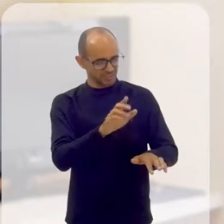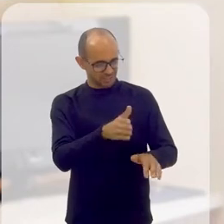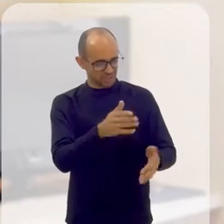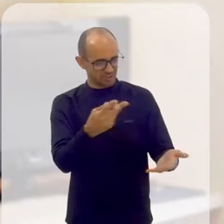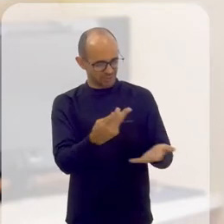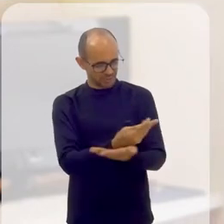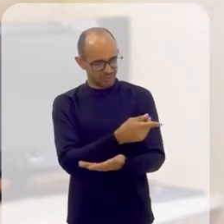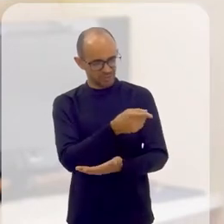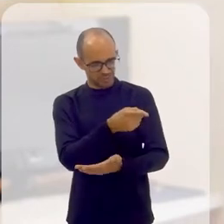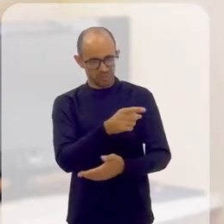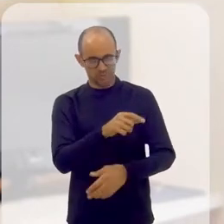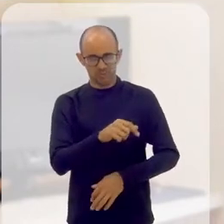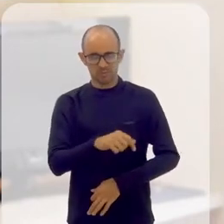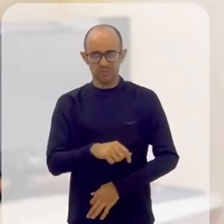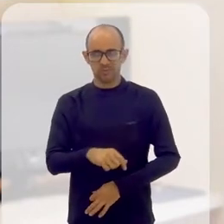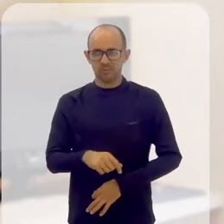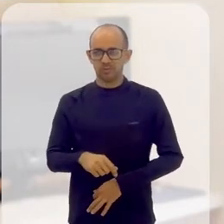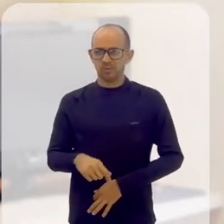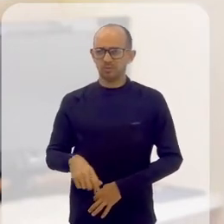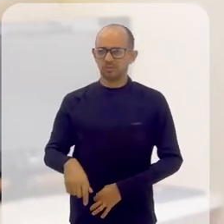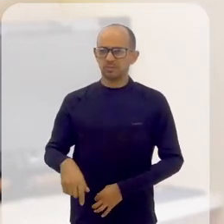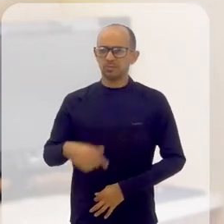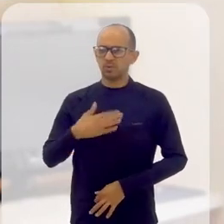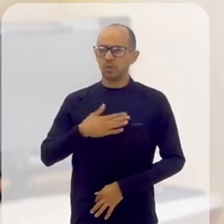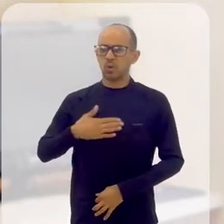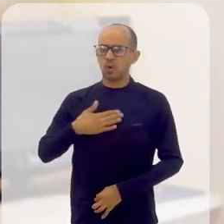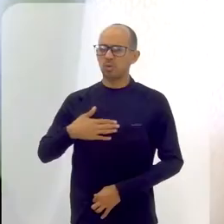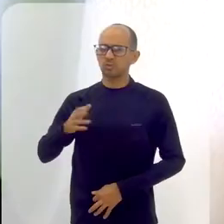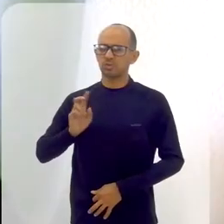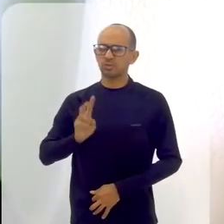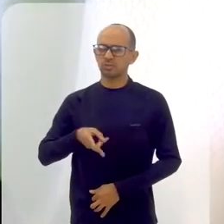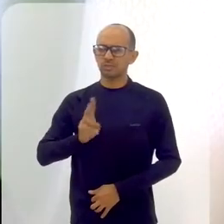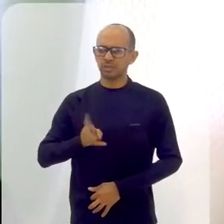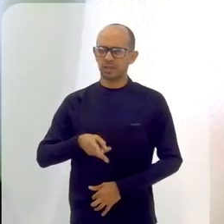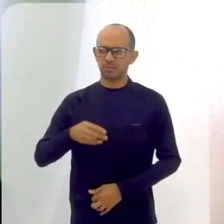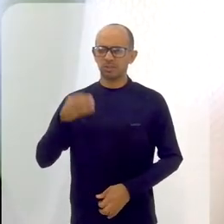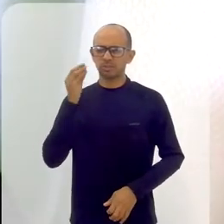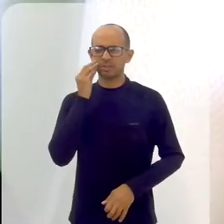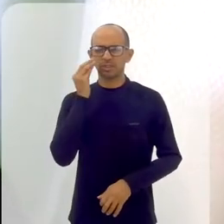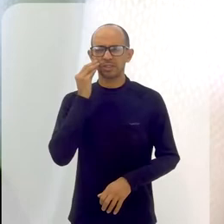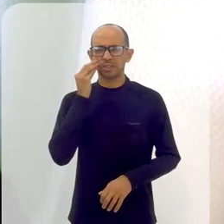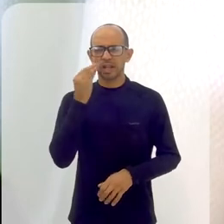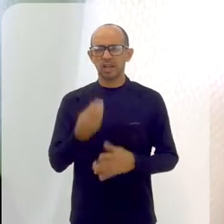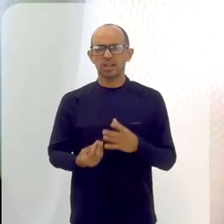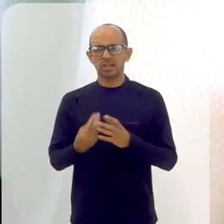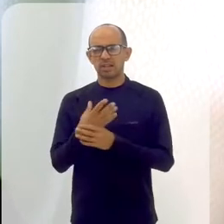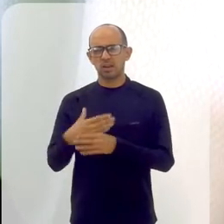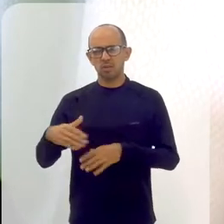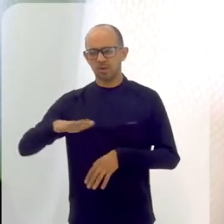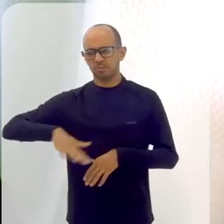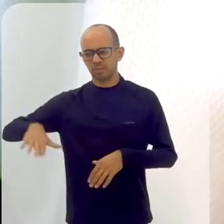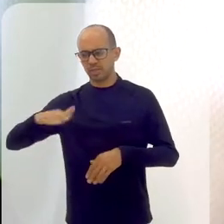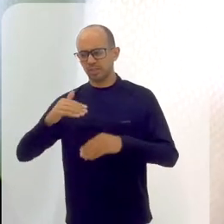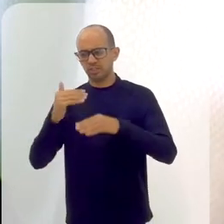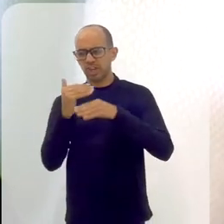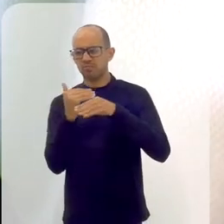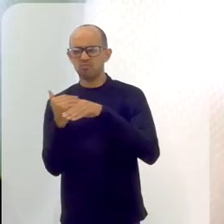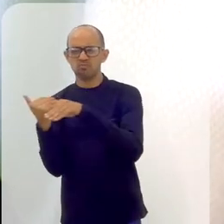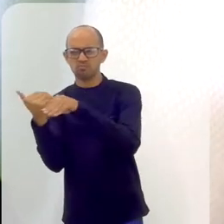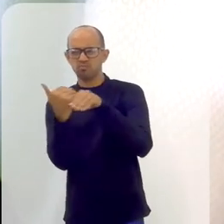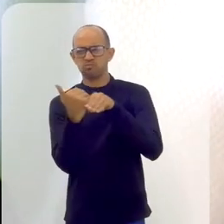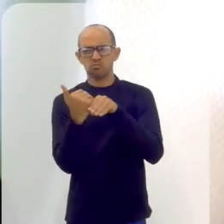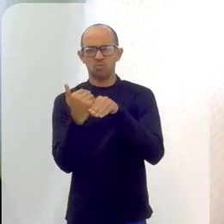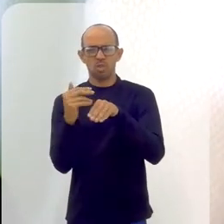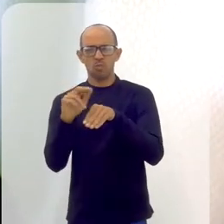caramba, eu não sabia disso. Eu gosto sempre de tentar criar um ambiente que seja mais horizontal